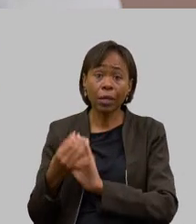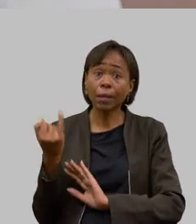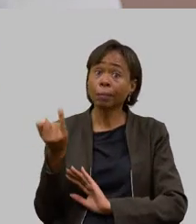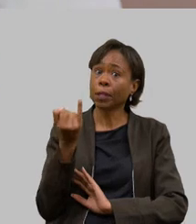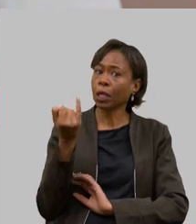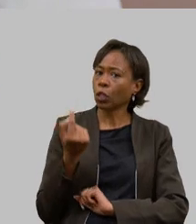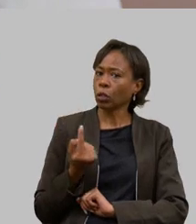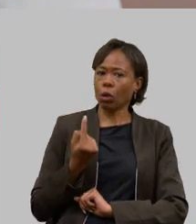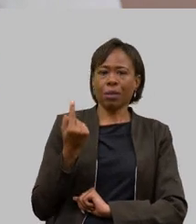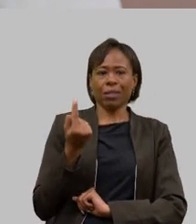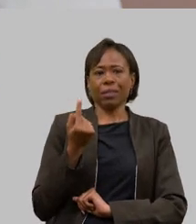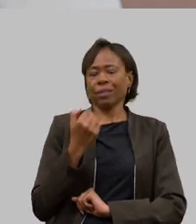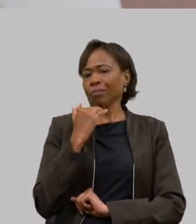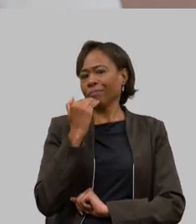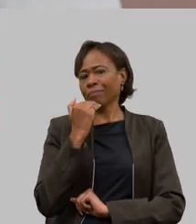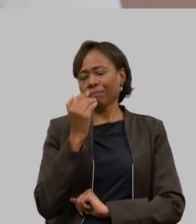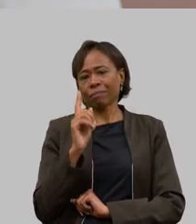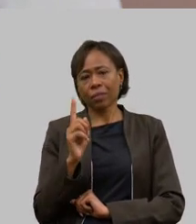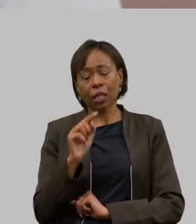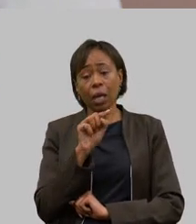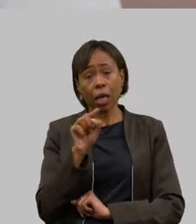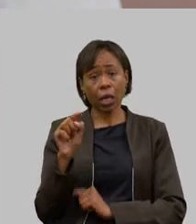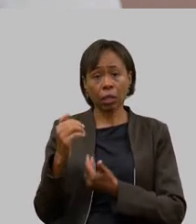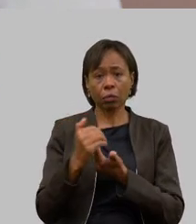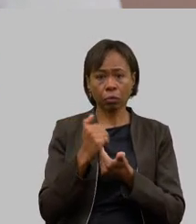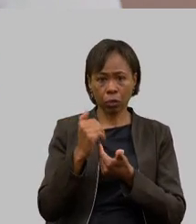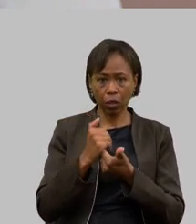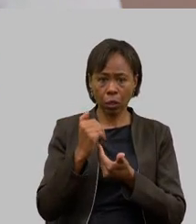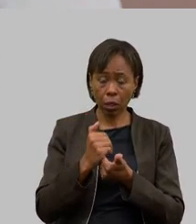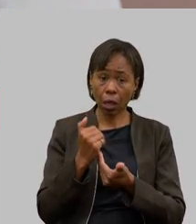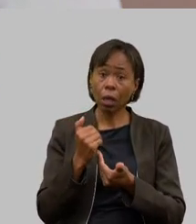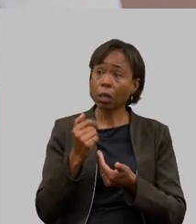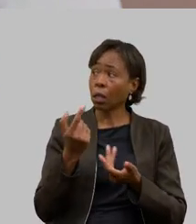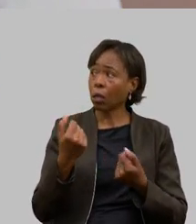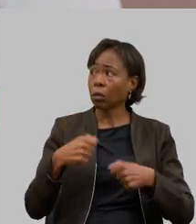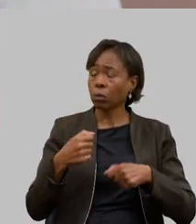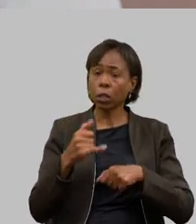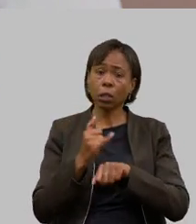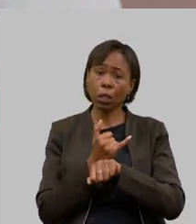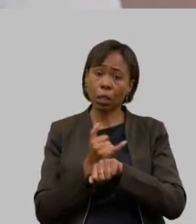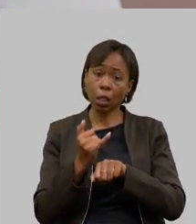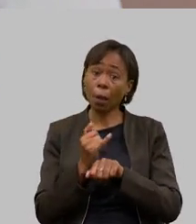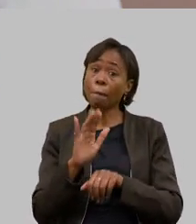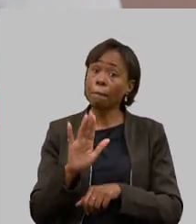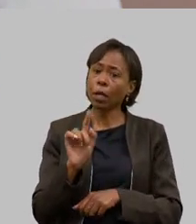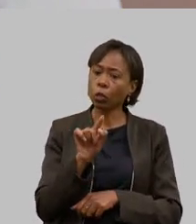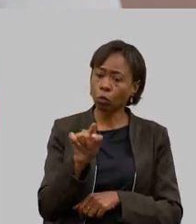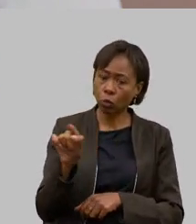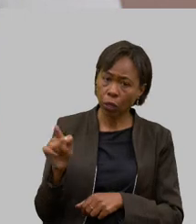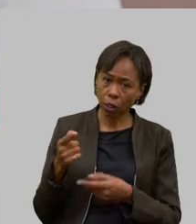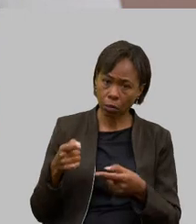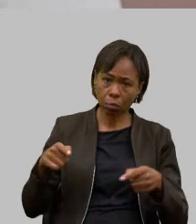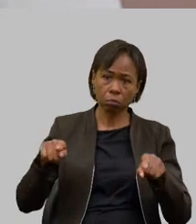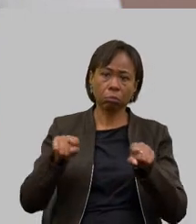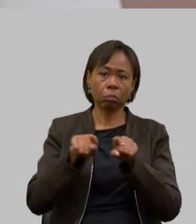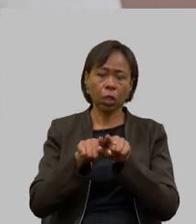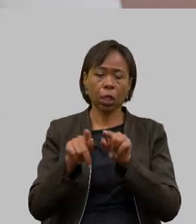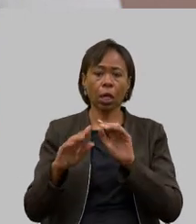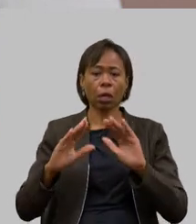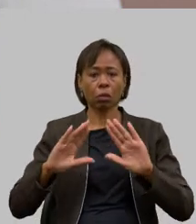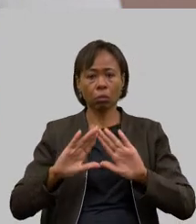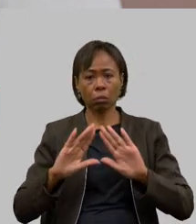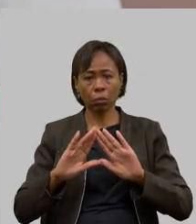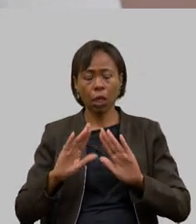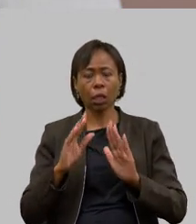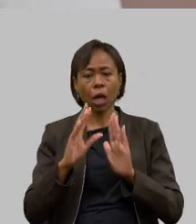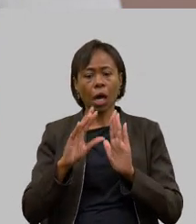sozinho e eles que nos dão a direção e a gente usar esse instrumento mas a parceria com vocês é fundamental as emendas parlamentares